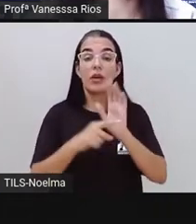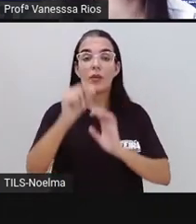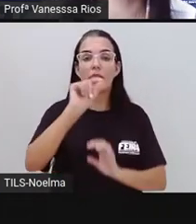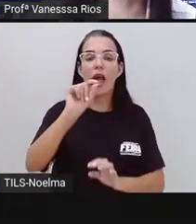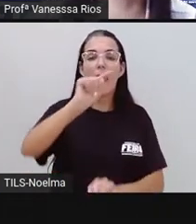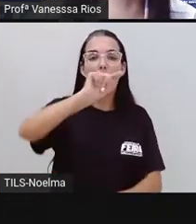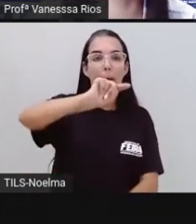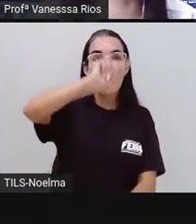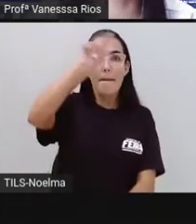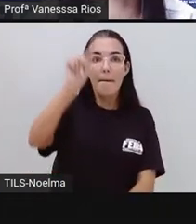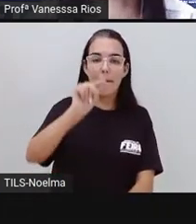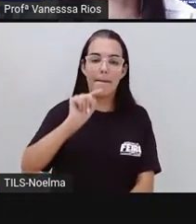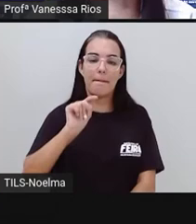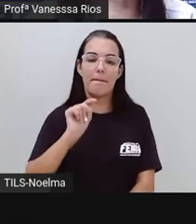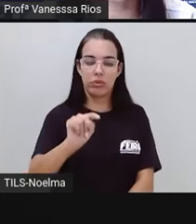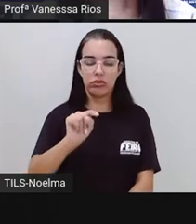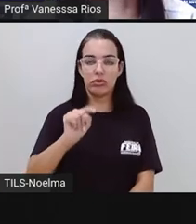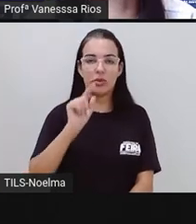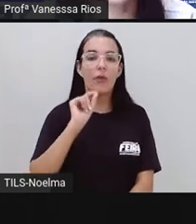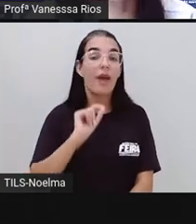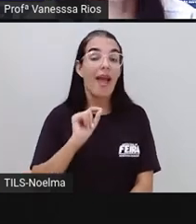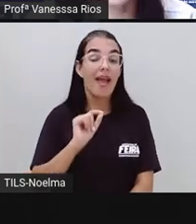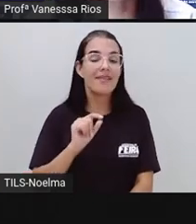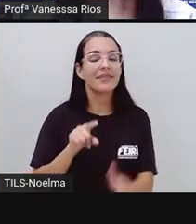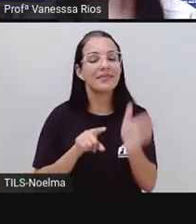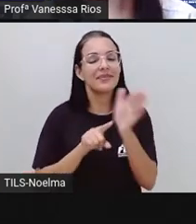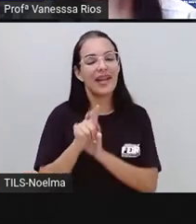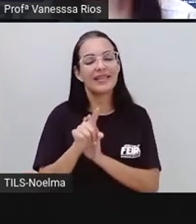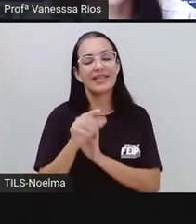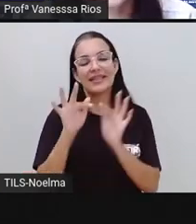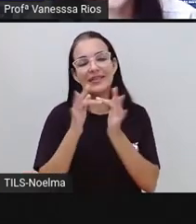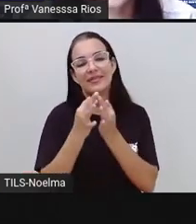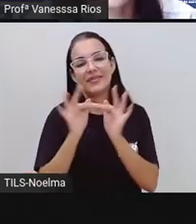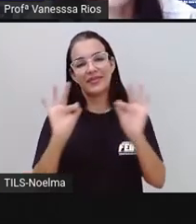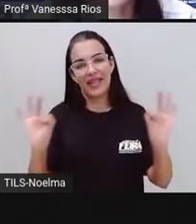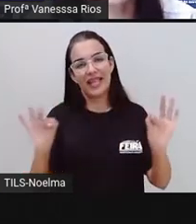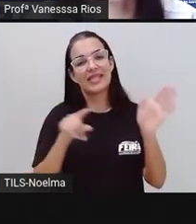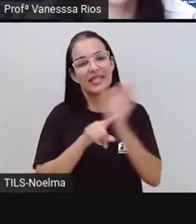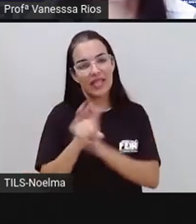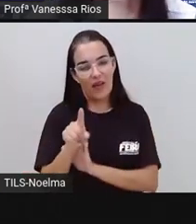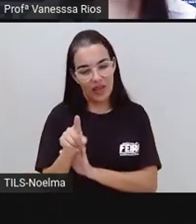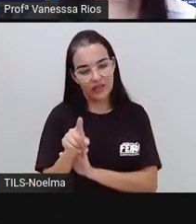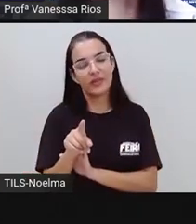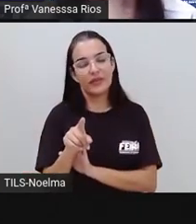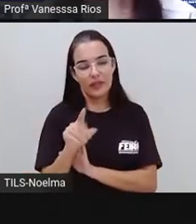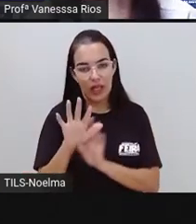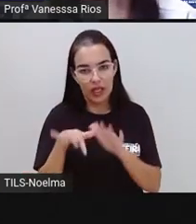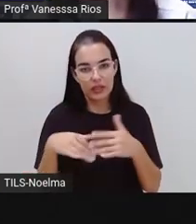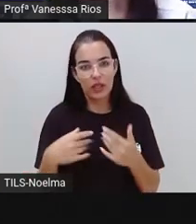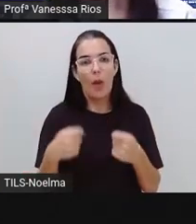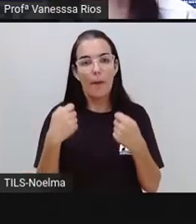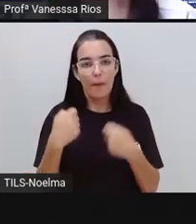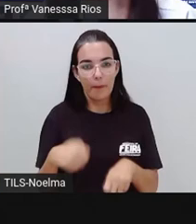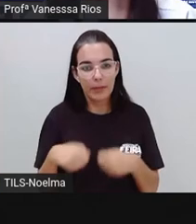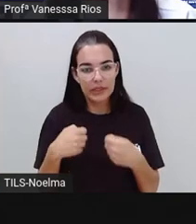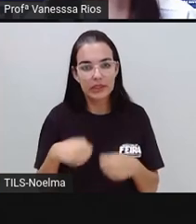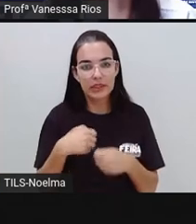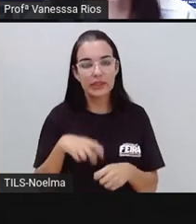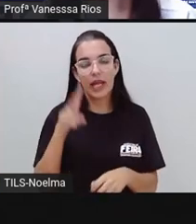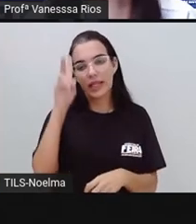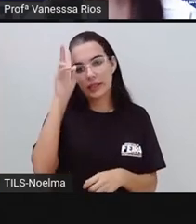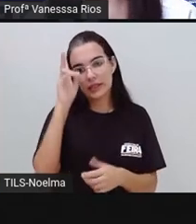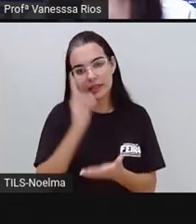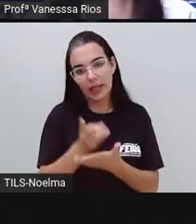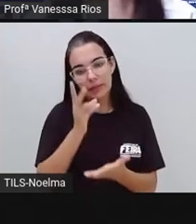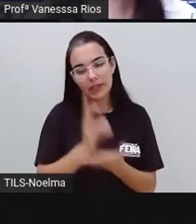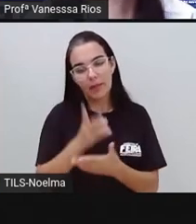justamente o ponto que marca as frases aí interrogativas, as frases que nós compreendemos e entendemos